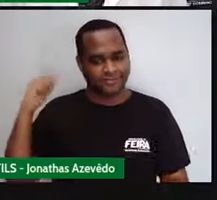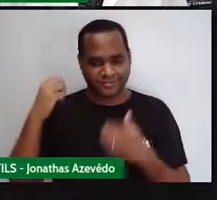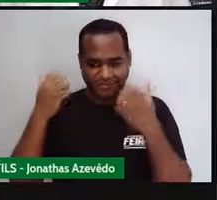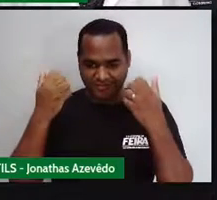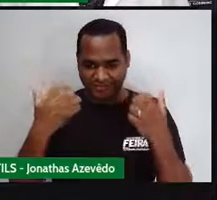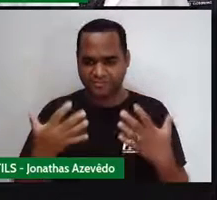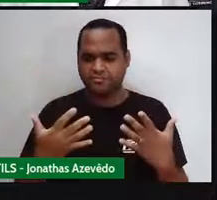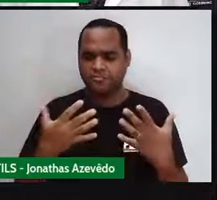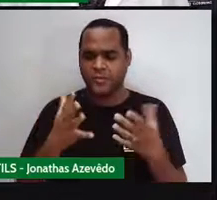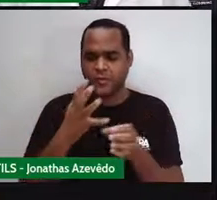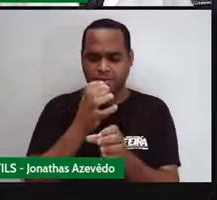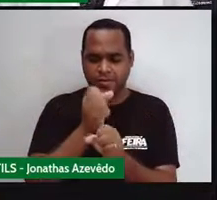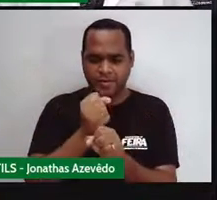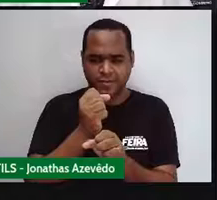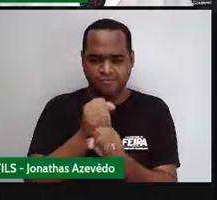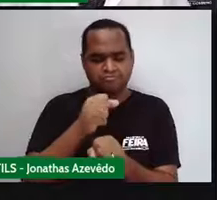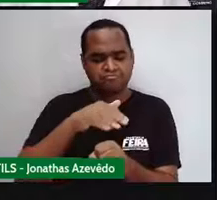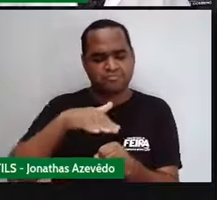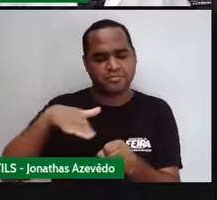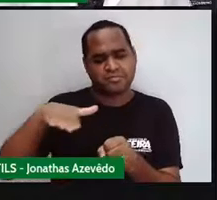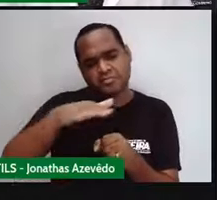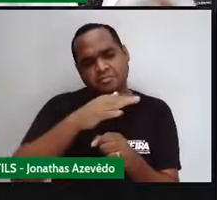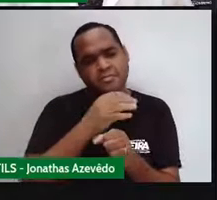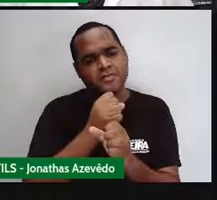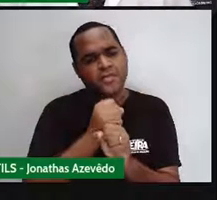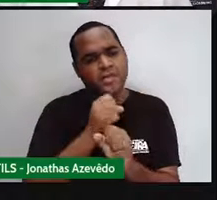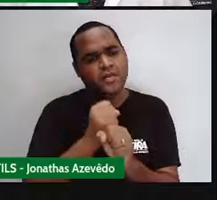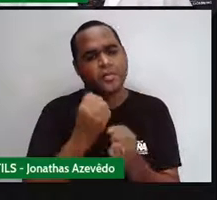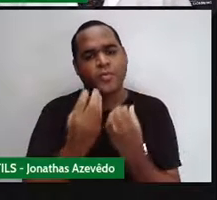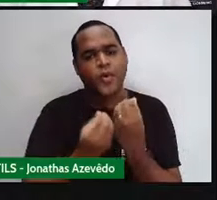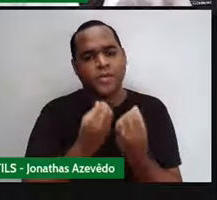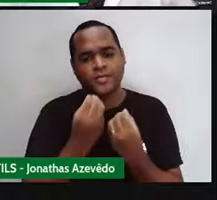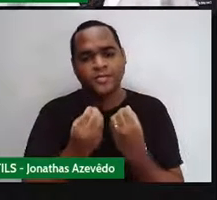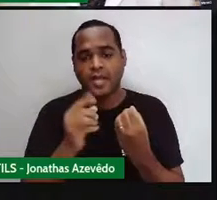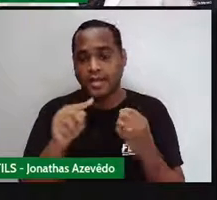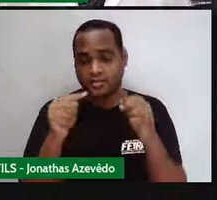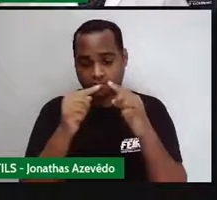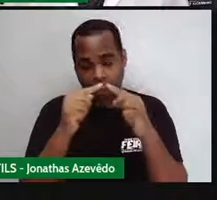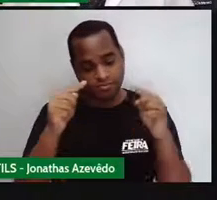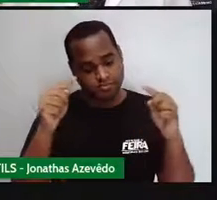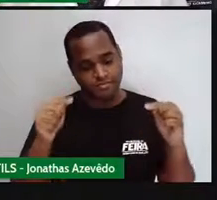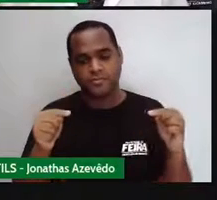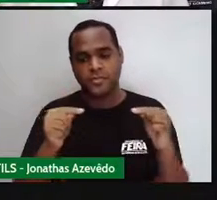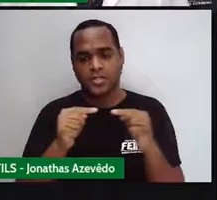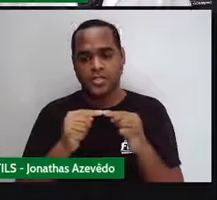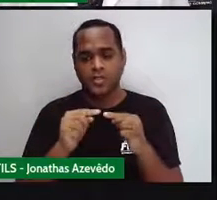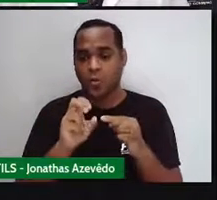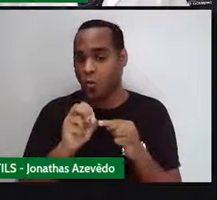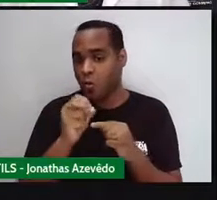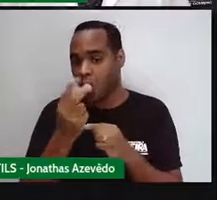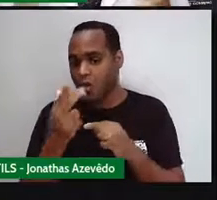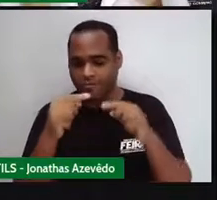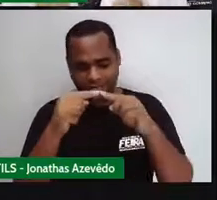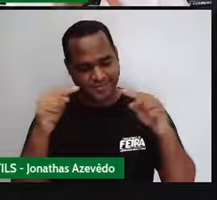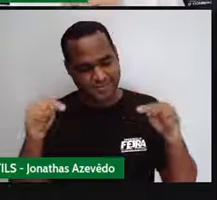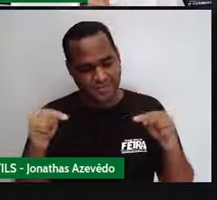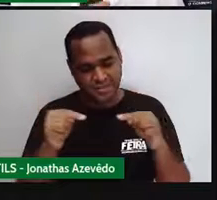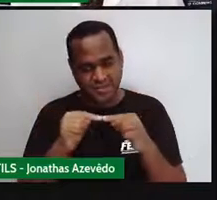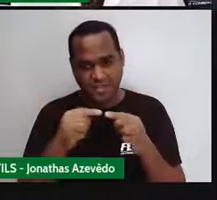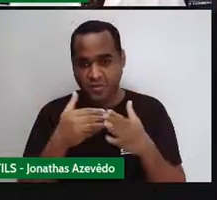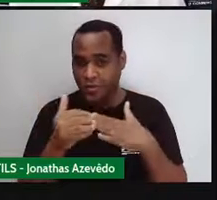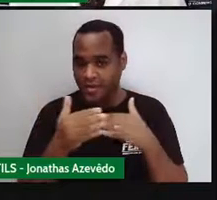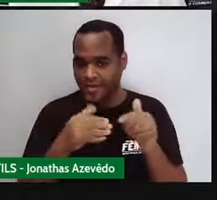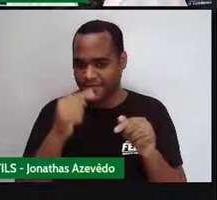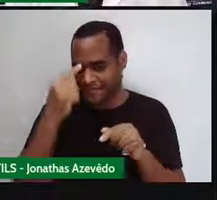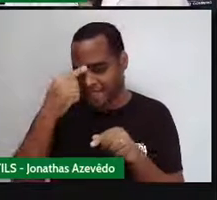como é que é calculada essa área de um retângulo, ou de um retângulo qualquer, é sempre a medida